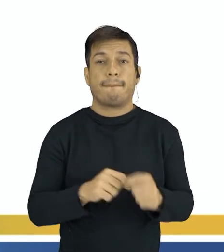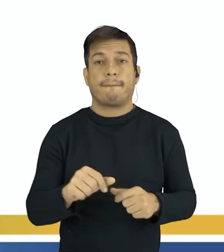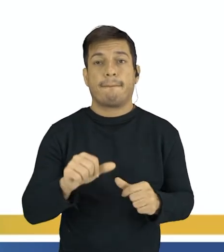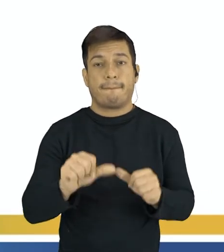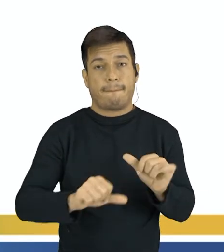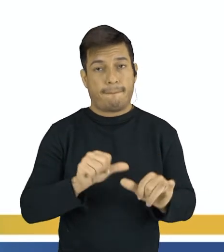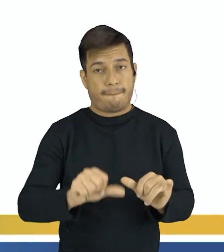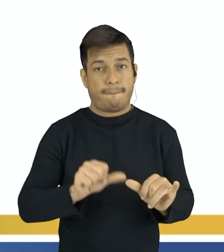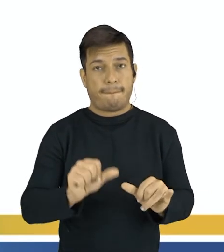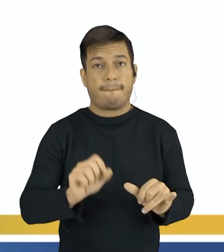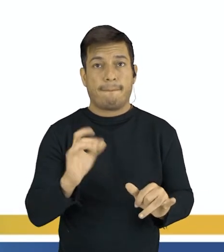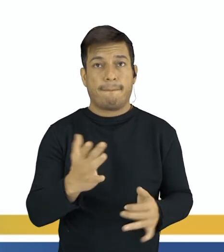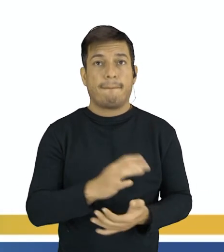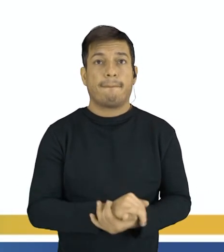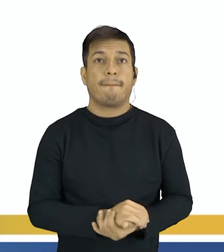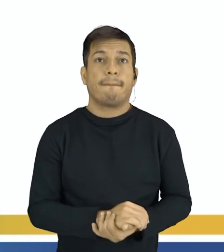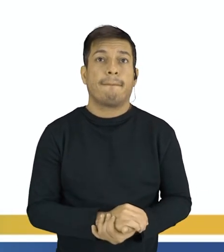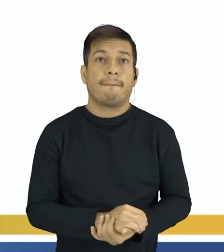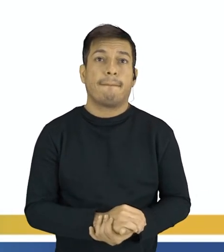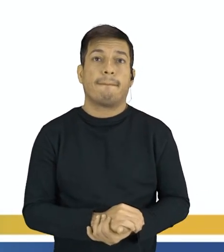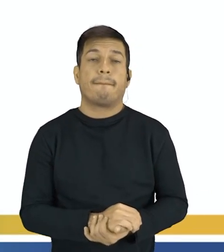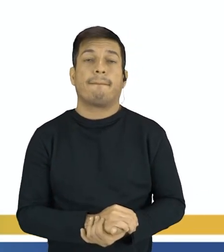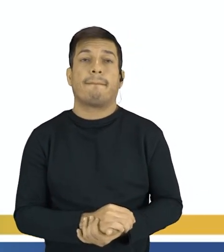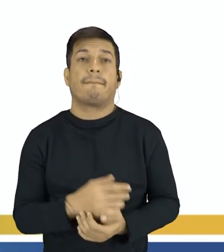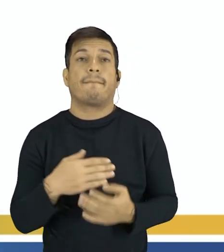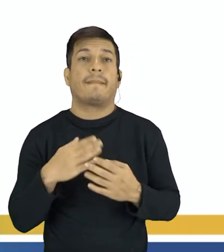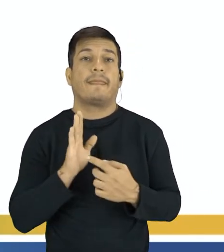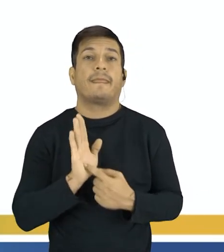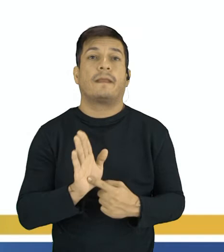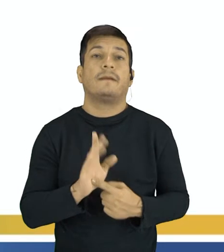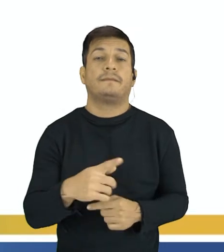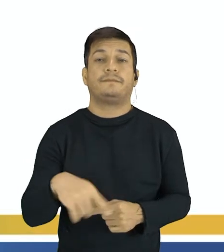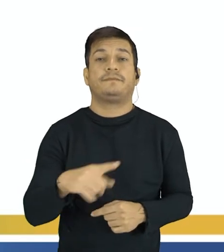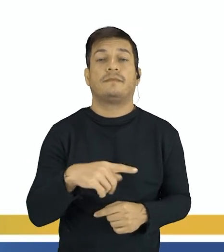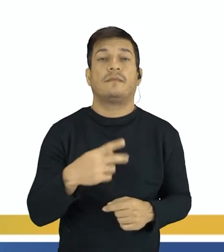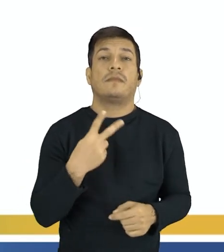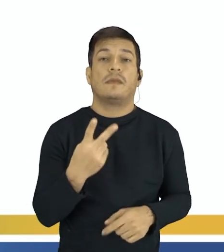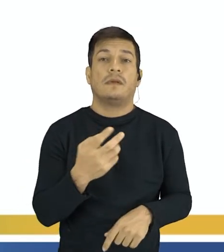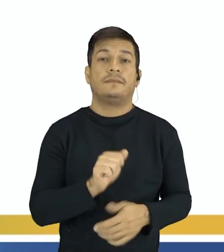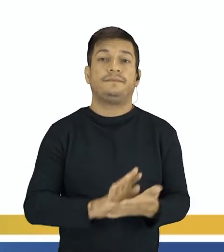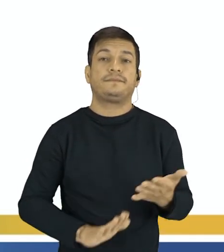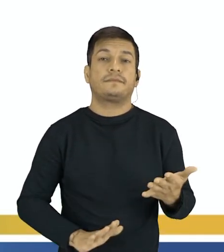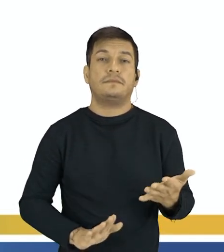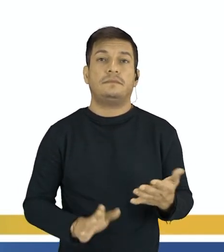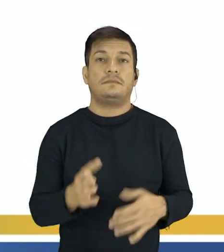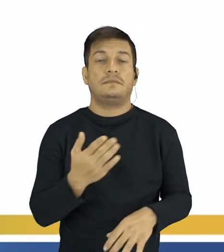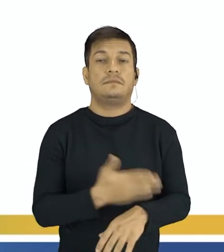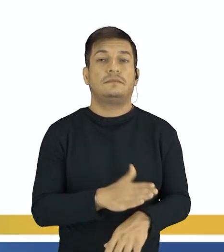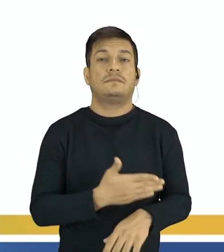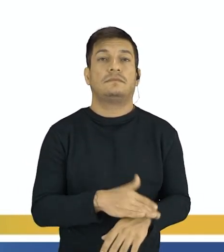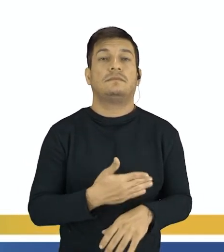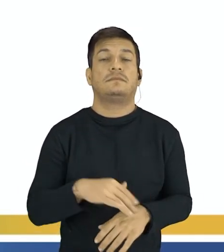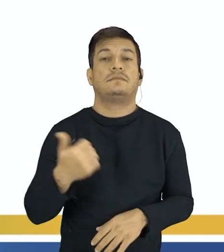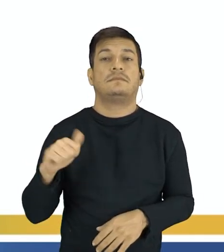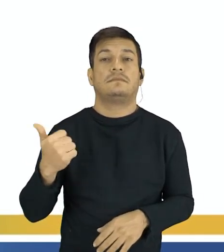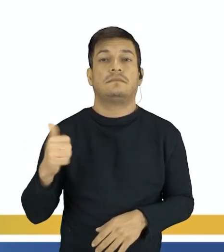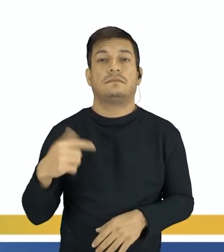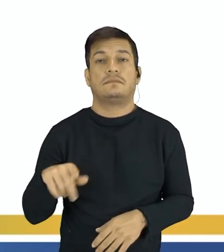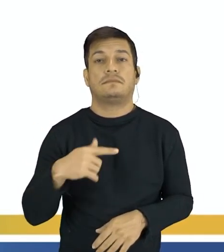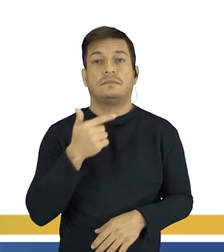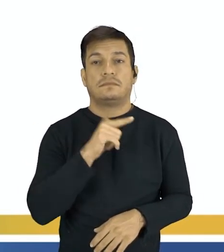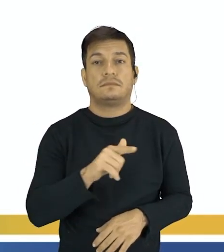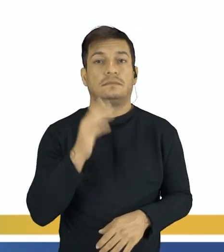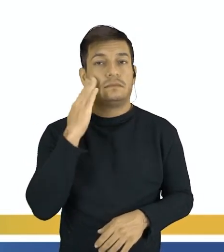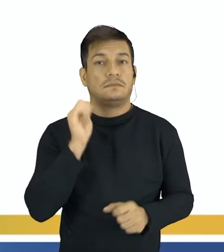aquela reação química. E eu trouxe para vocês dois exercícios para a gente avaliar, se vocês